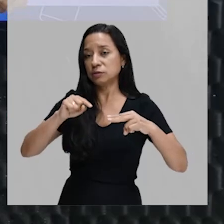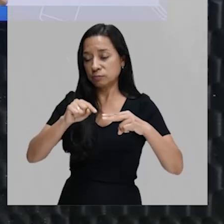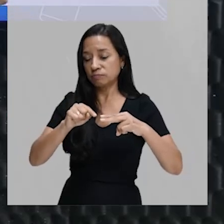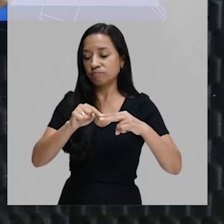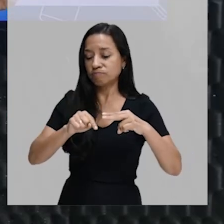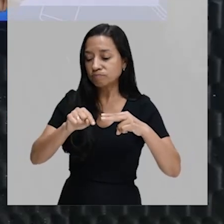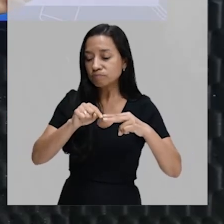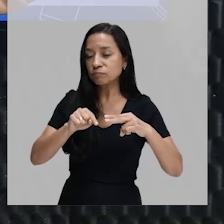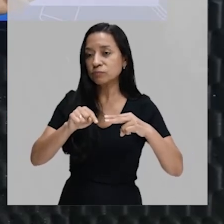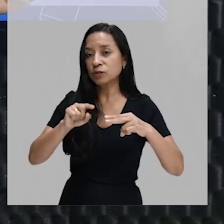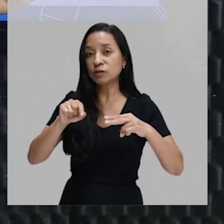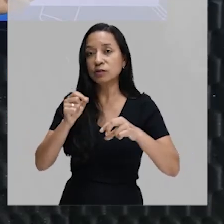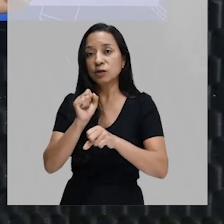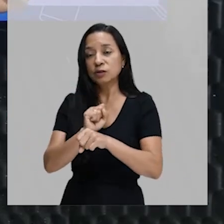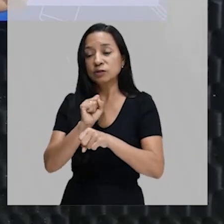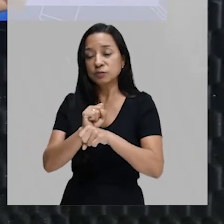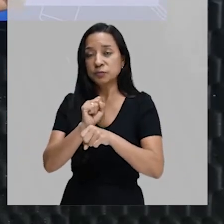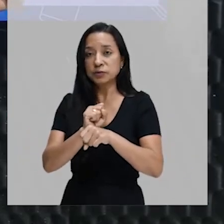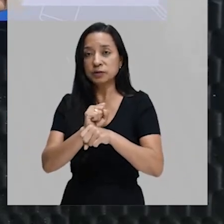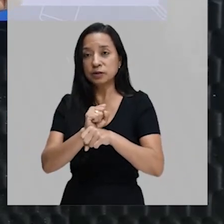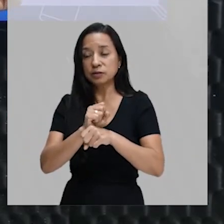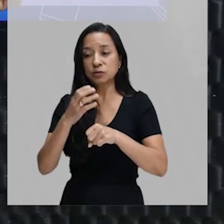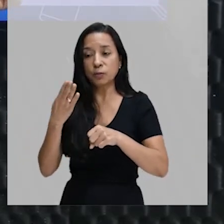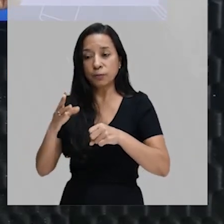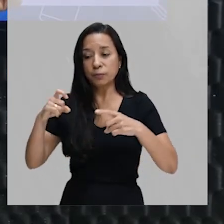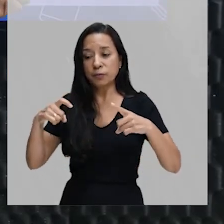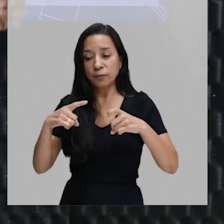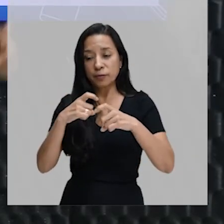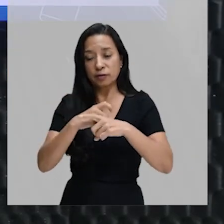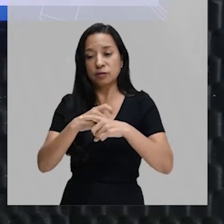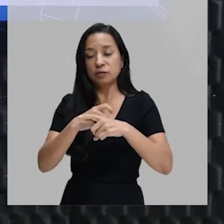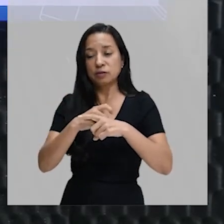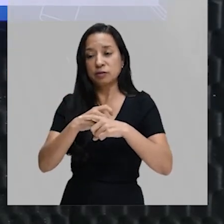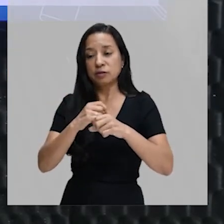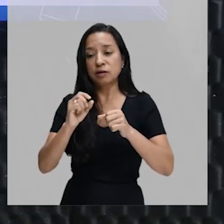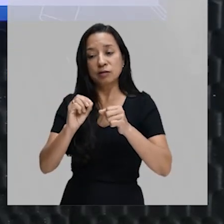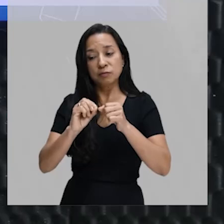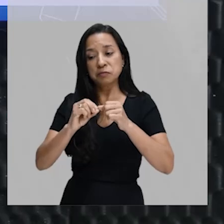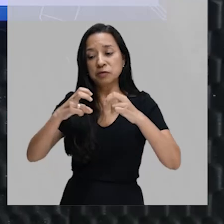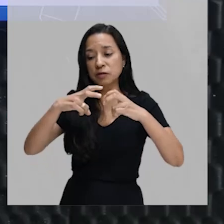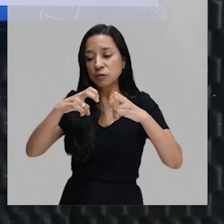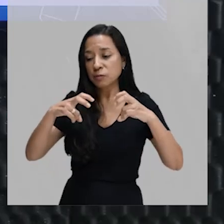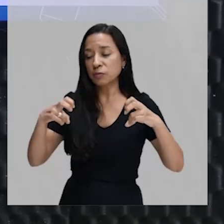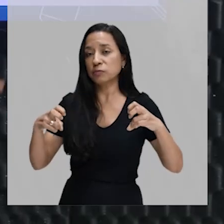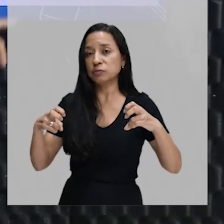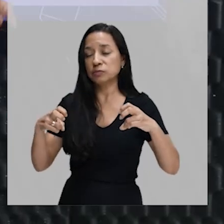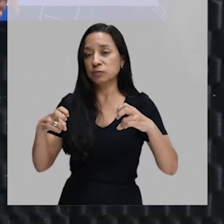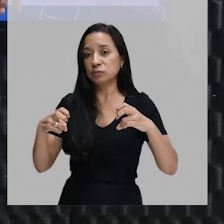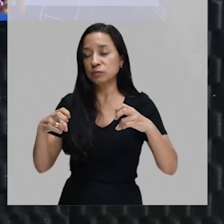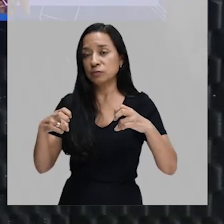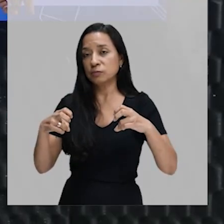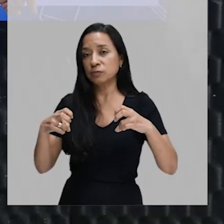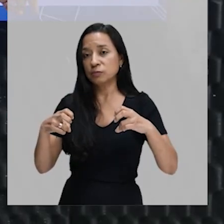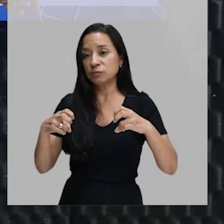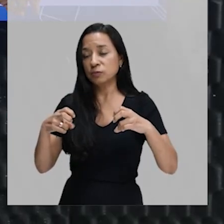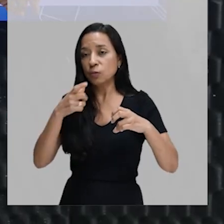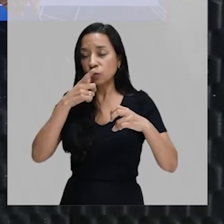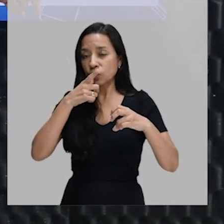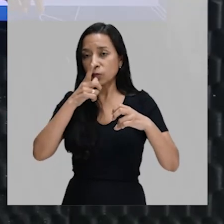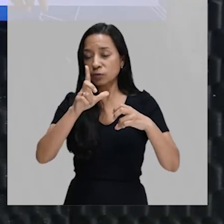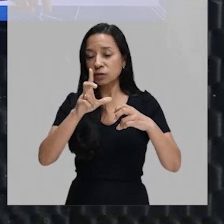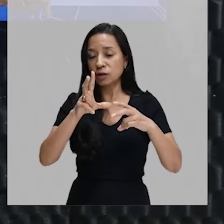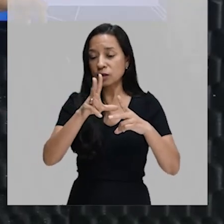e esperar com que essa bactéria, ao promover a reprodução sexuada, ela consegue clonar